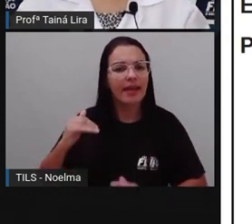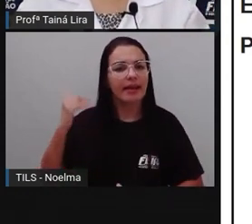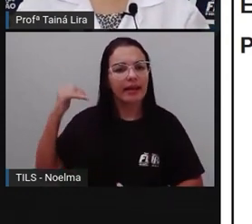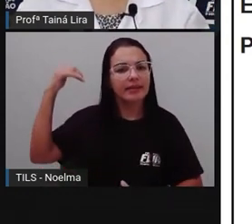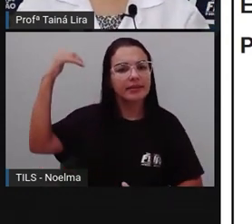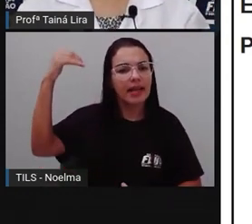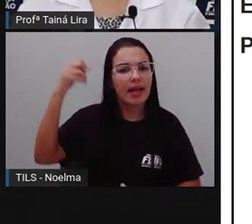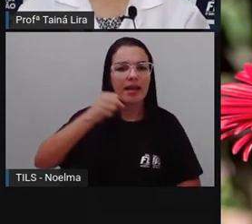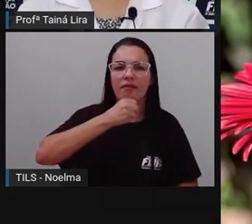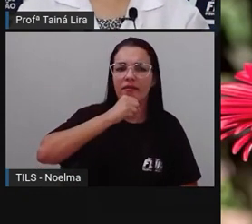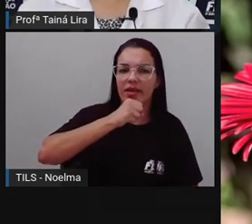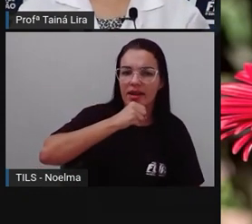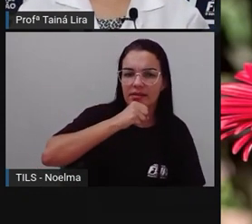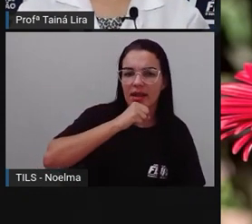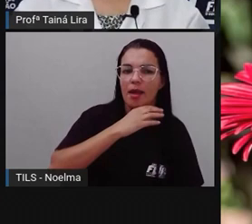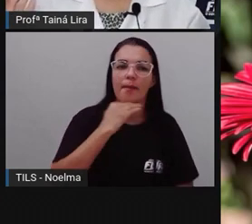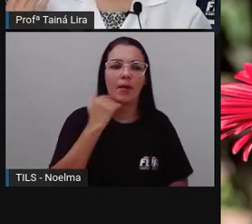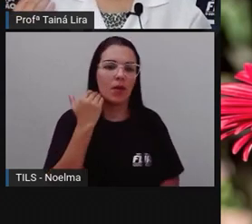tá bom?